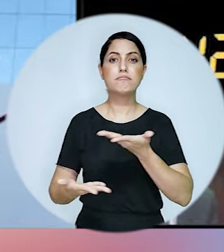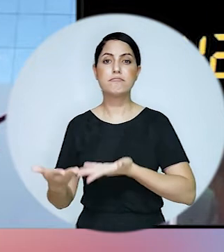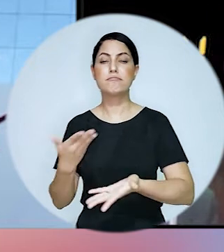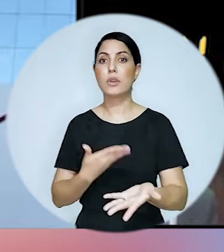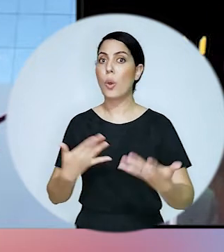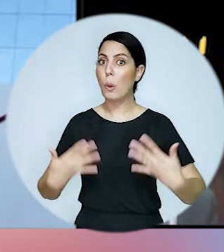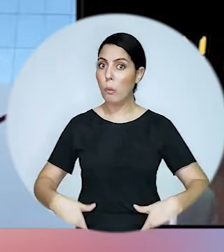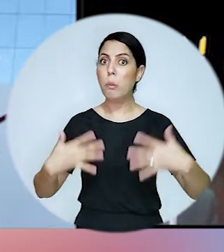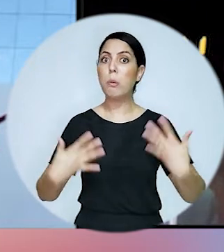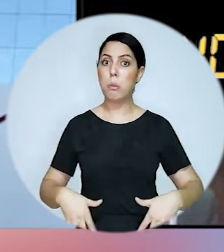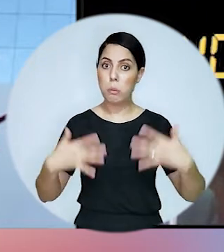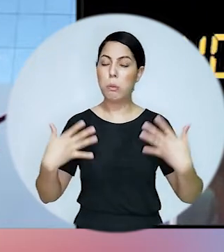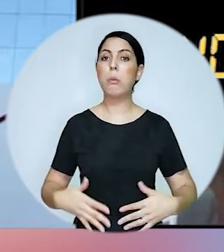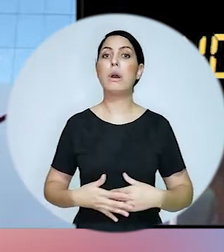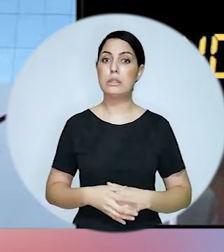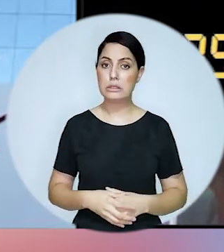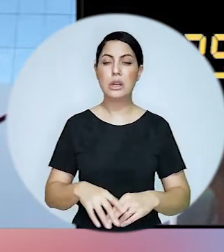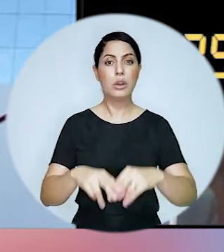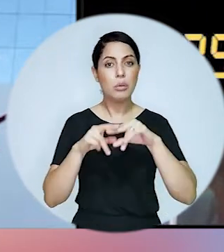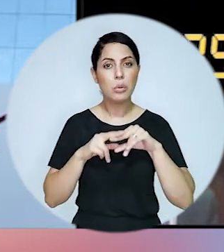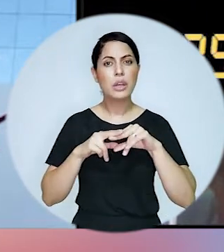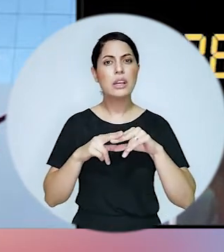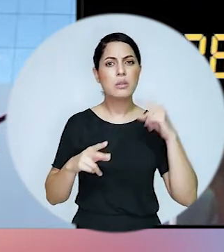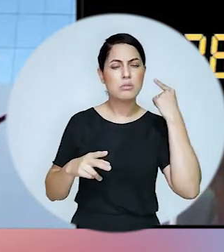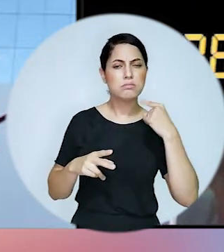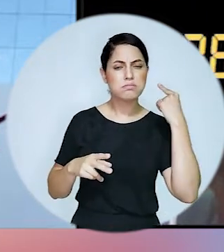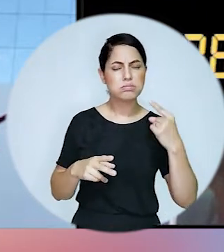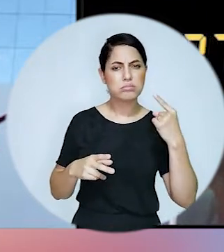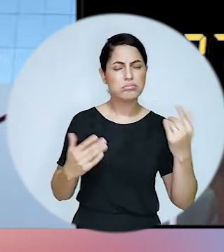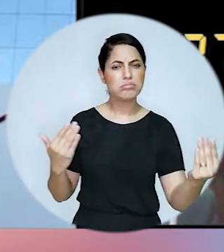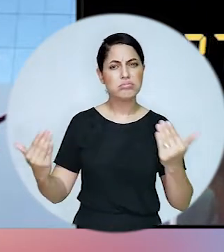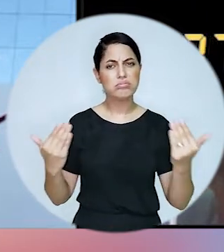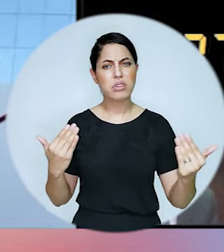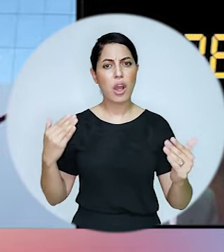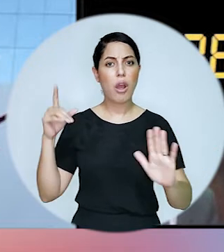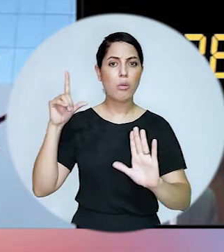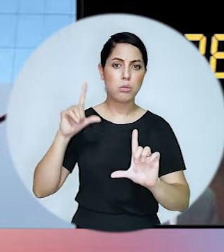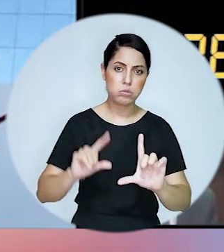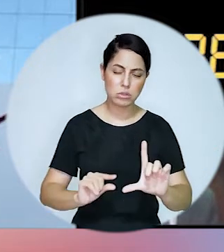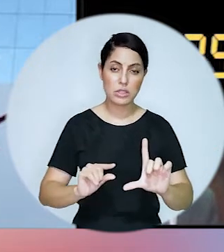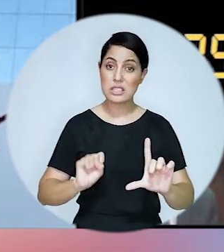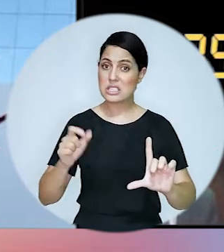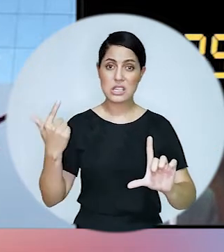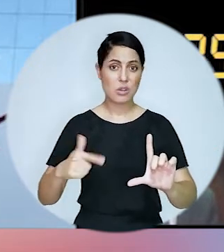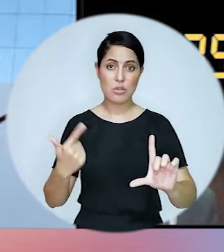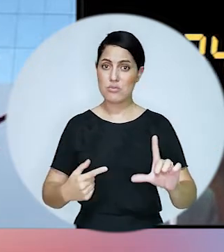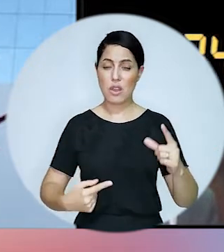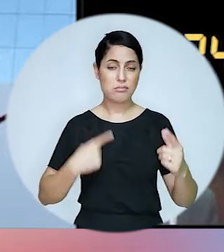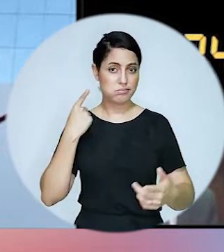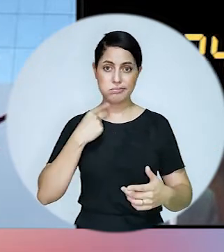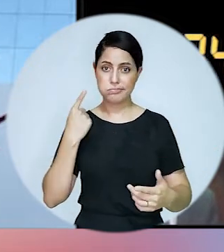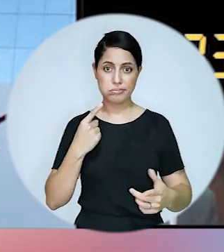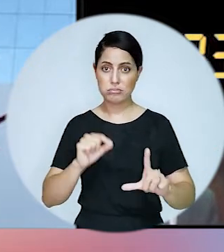o índice é altíssimo a partir do momento em que há advogados e ele cai muito quando não há advogados mas nós temos que compreender e eu vou